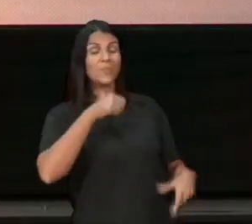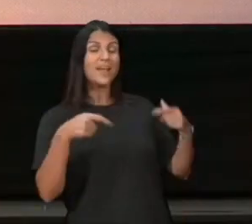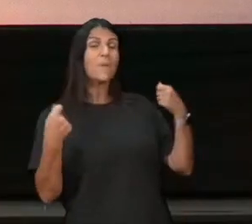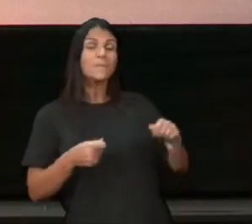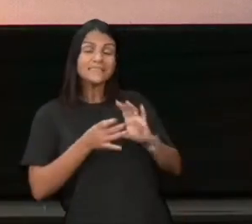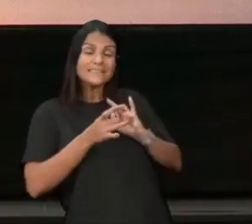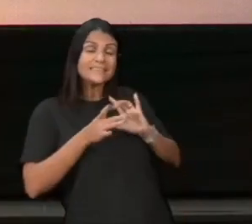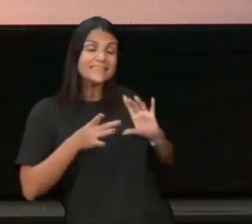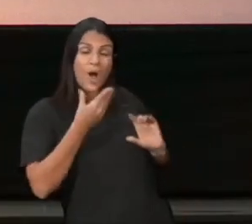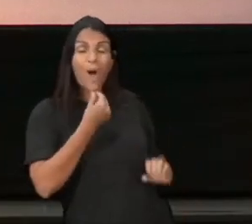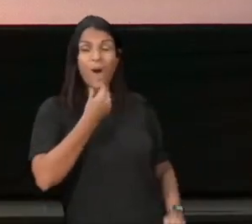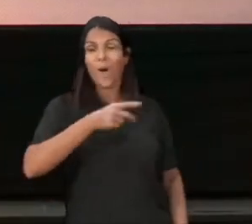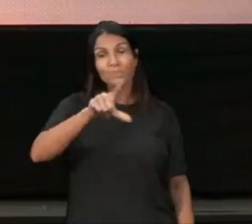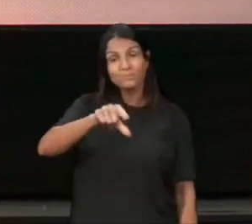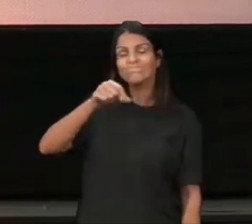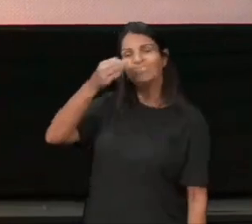homem,